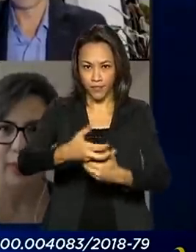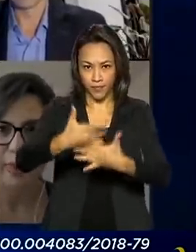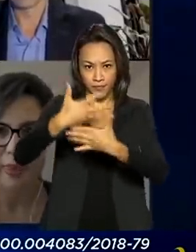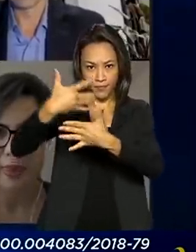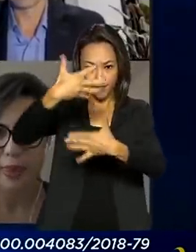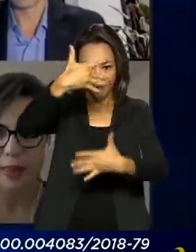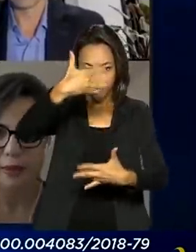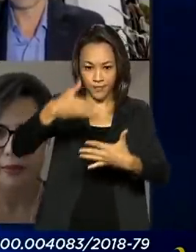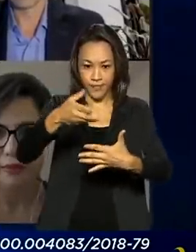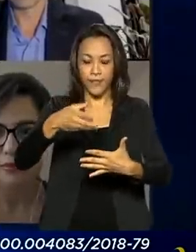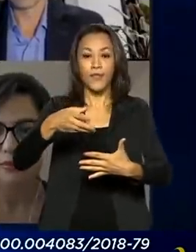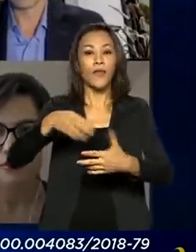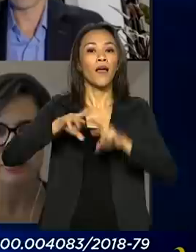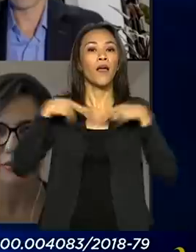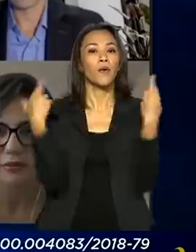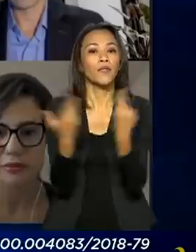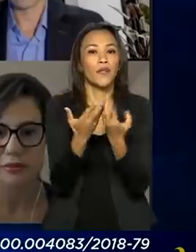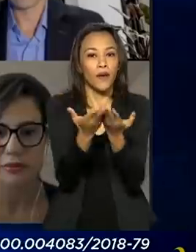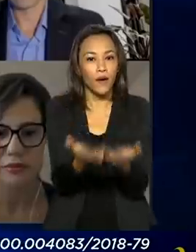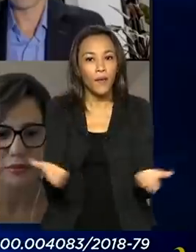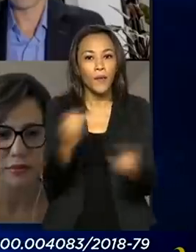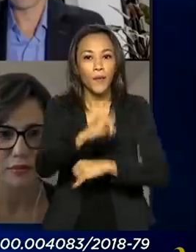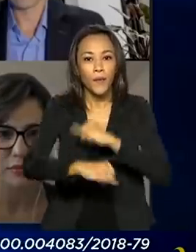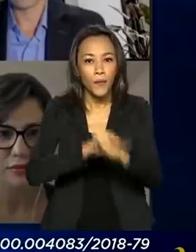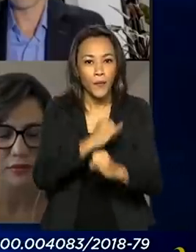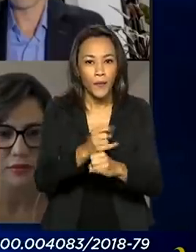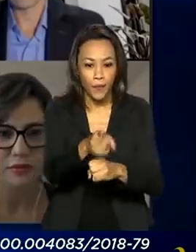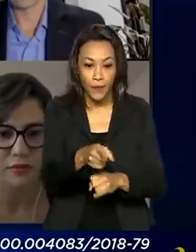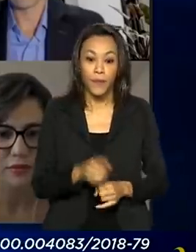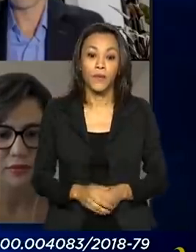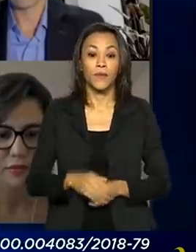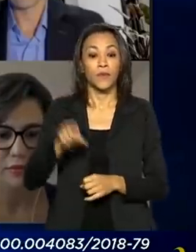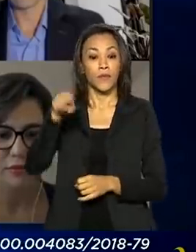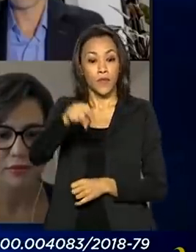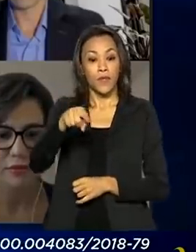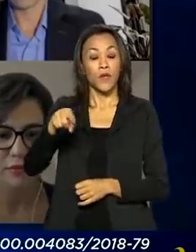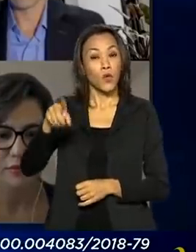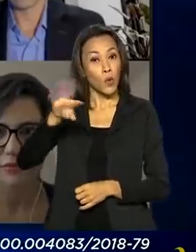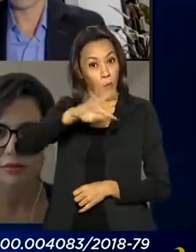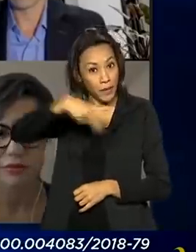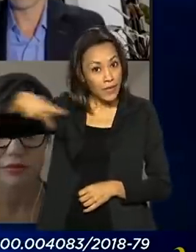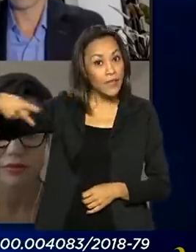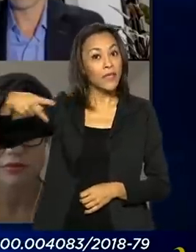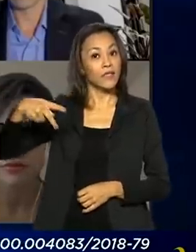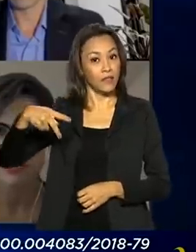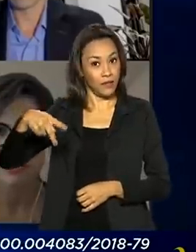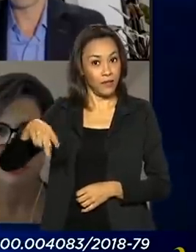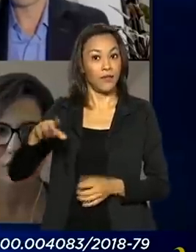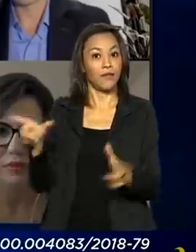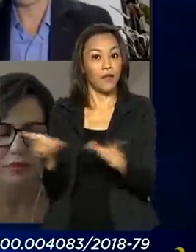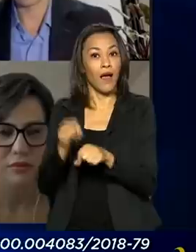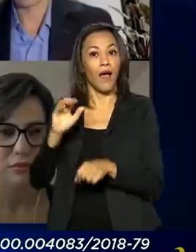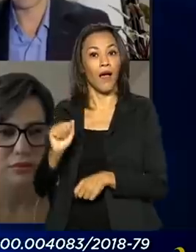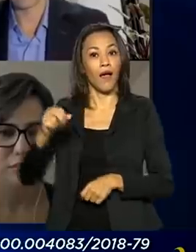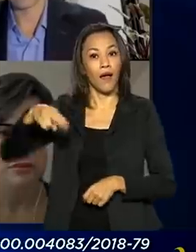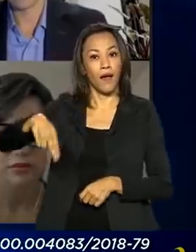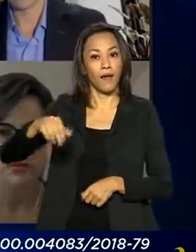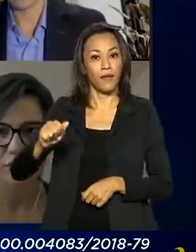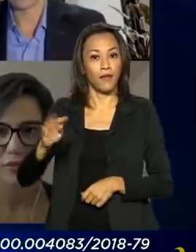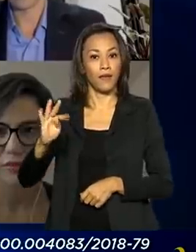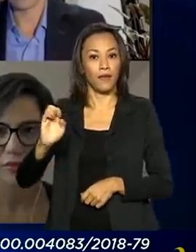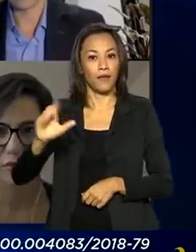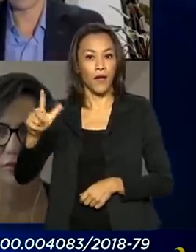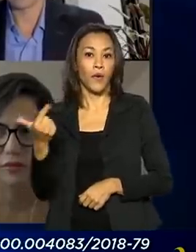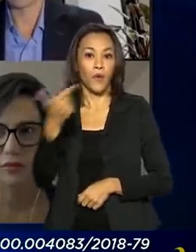Diretor da Anatel, o presidente da agência, Leonardo Euler de Moraes, e um dos conselheiros pediram vistas do